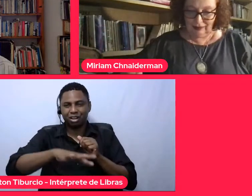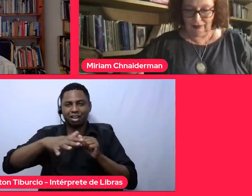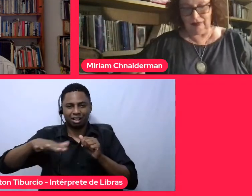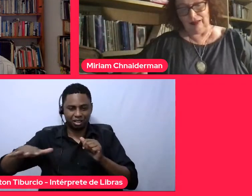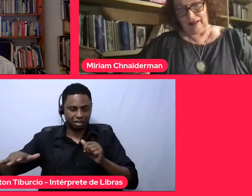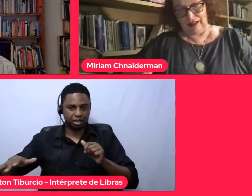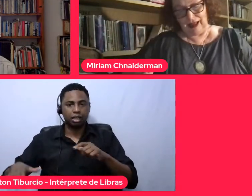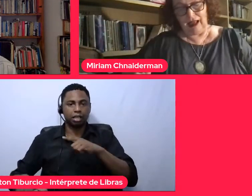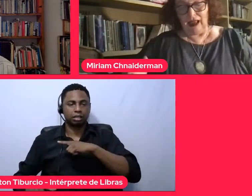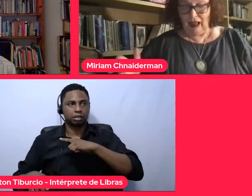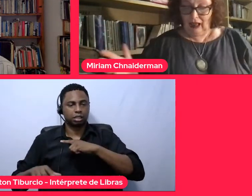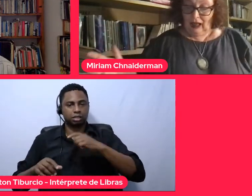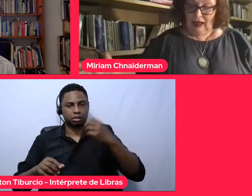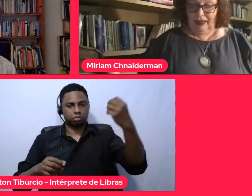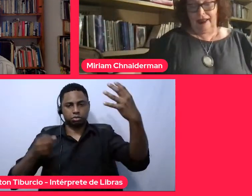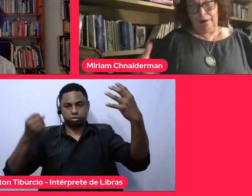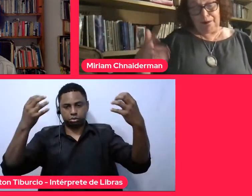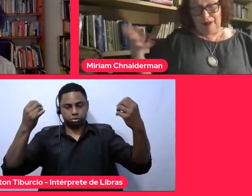entrada.